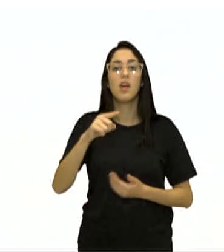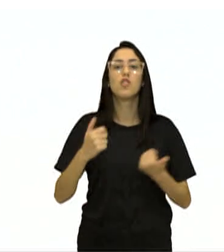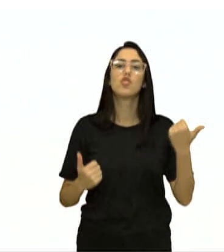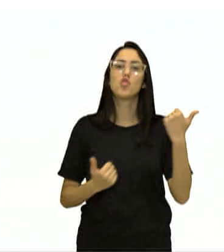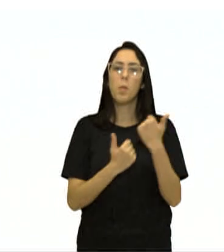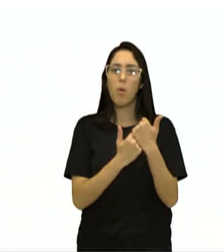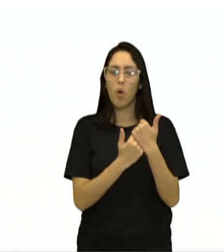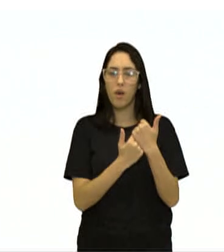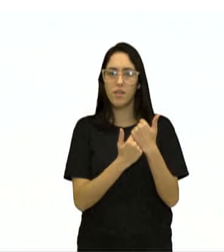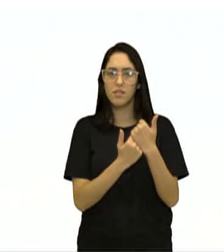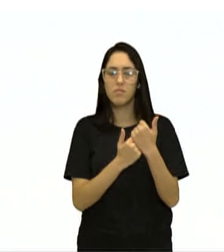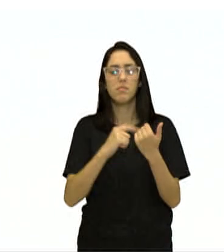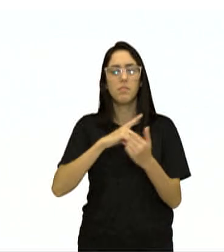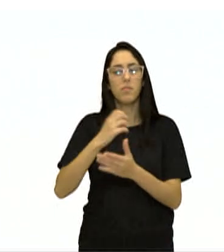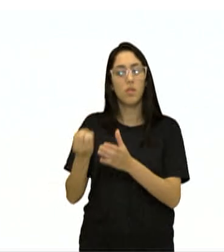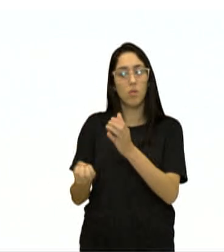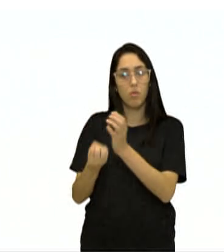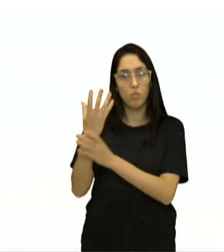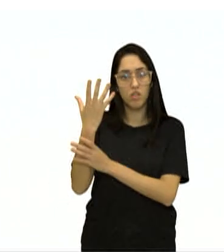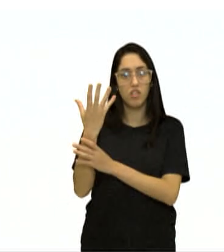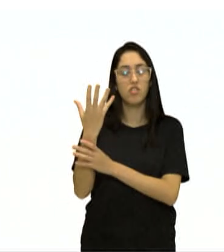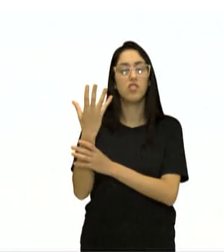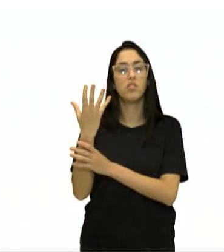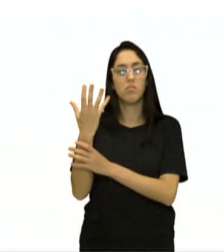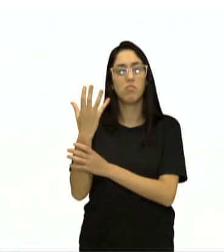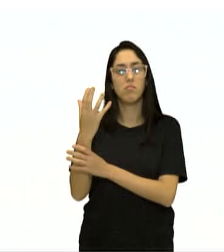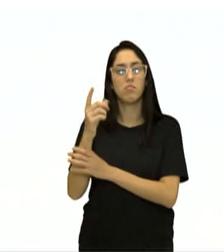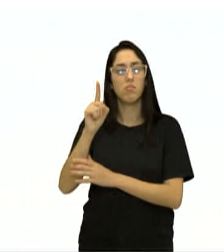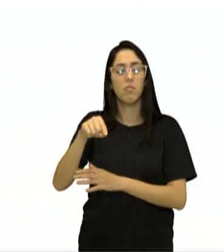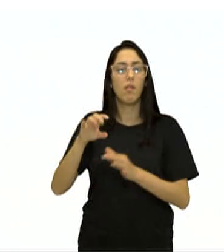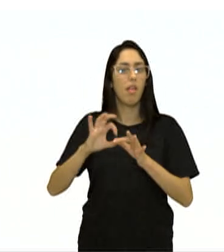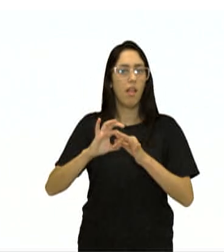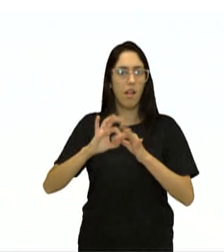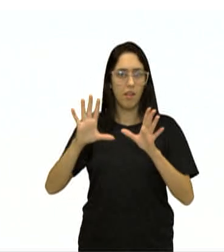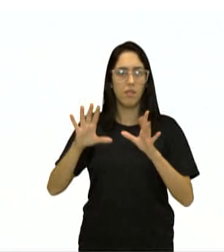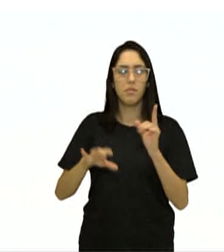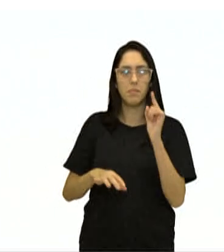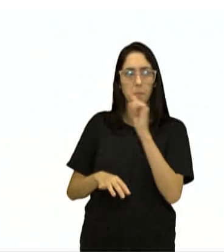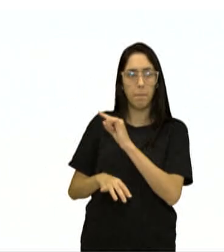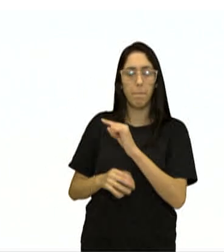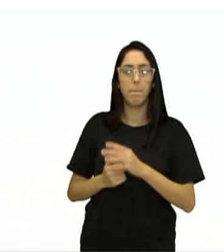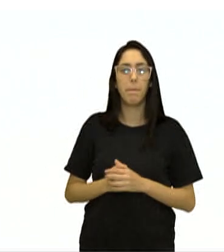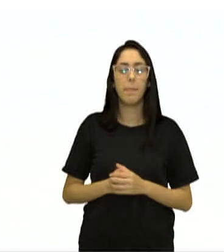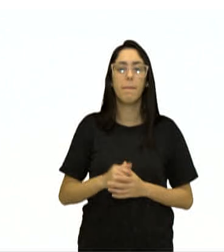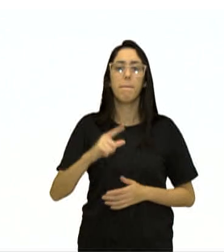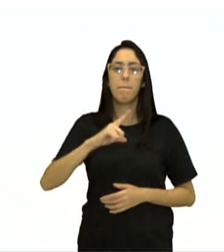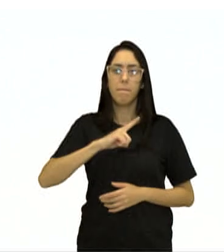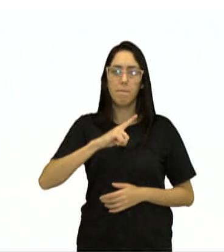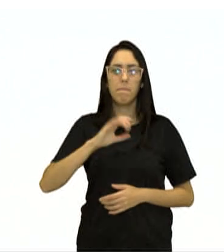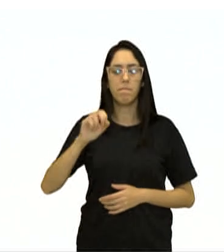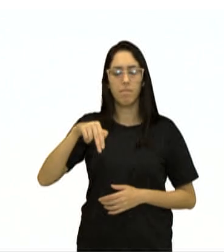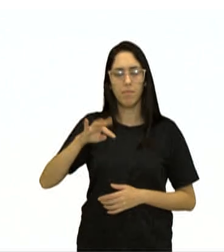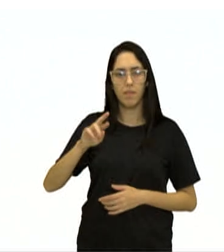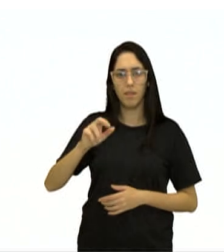Então, a origem, Wikipédia, enciclopédia livre. O suporte vem daqui. Daí, no caso da entrada, nós temos aqui,